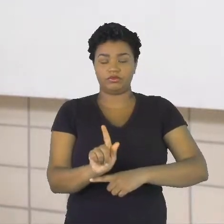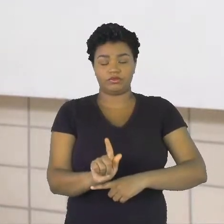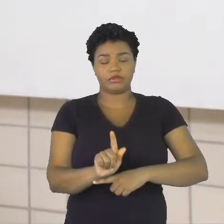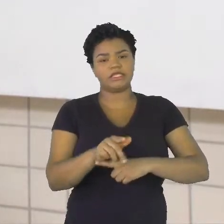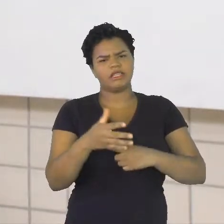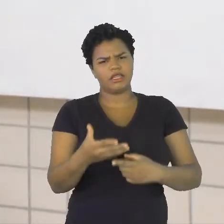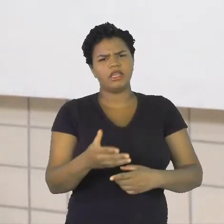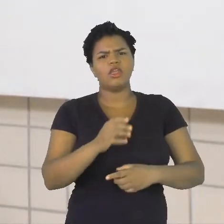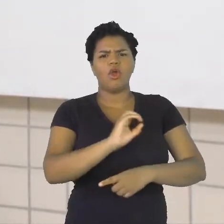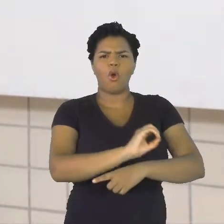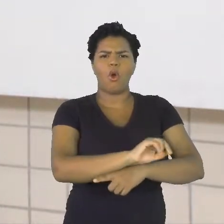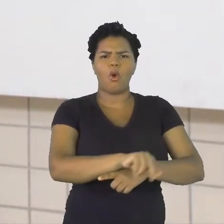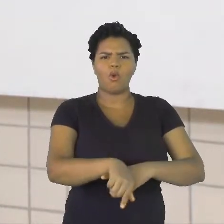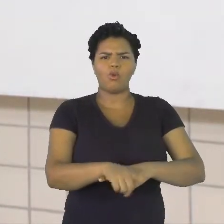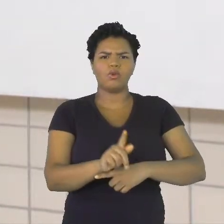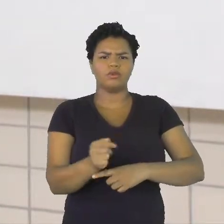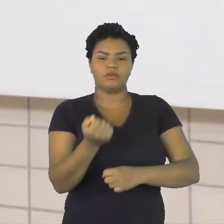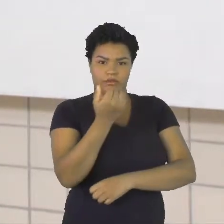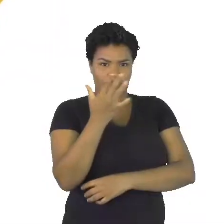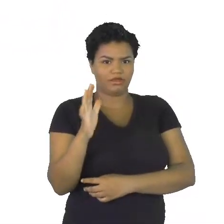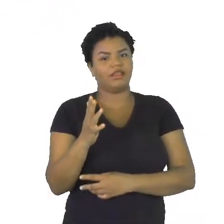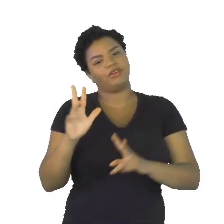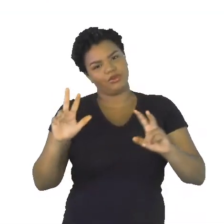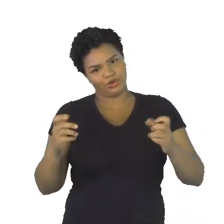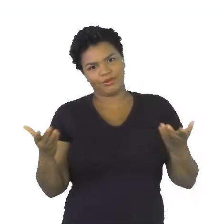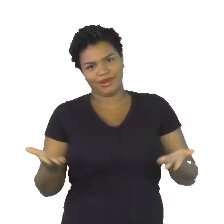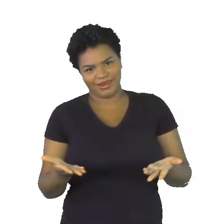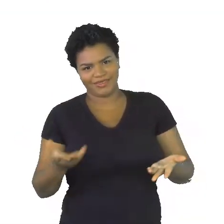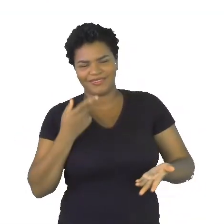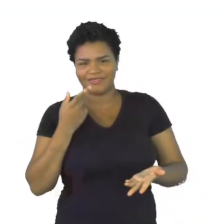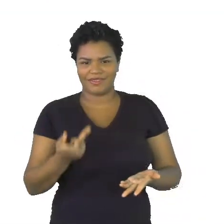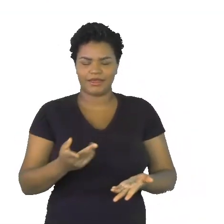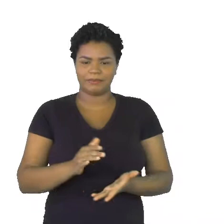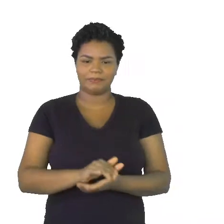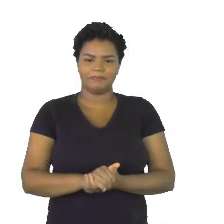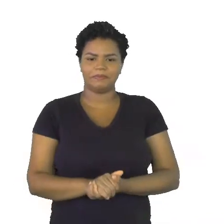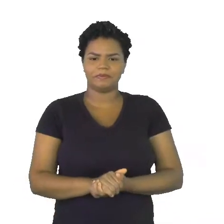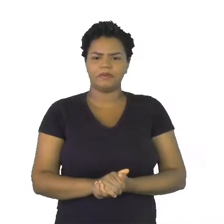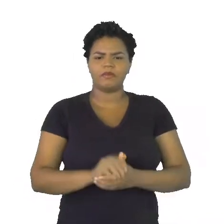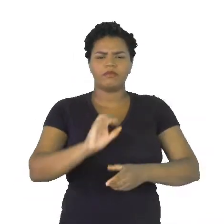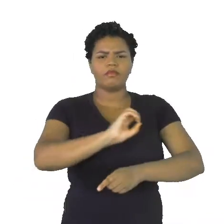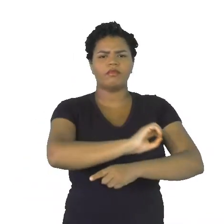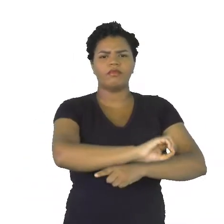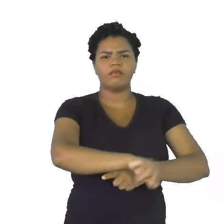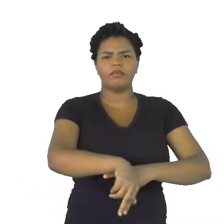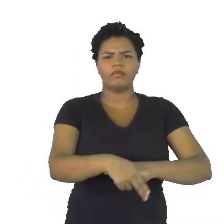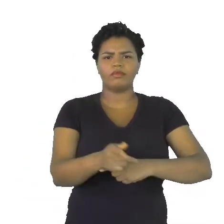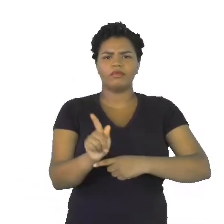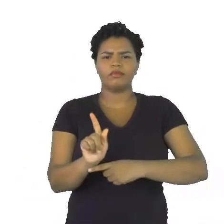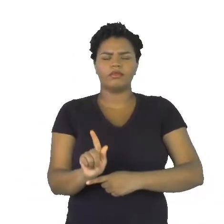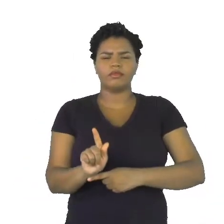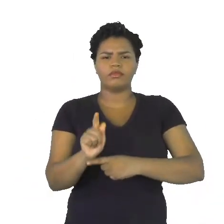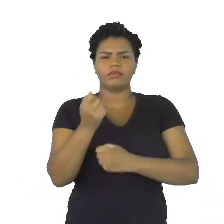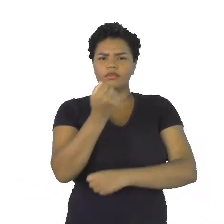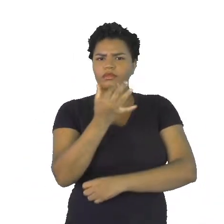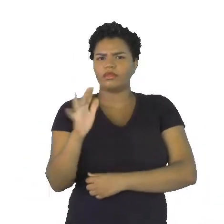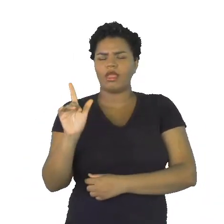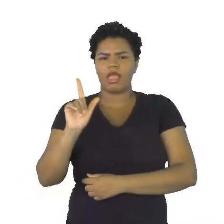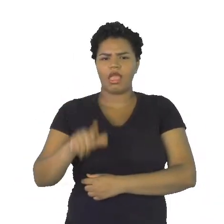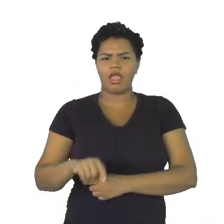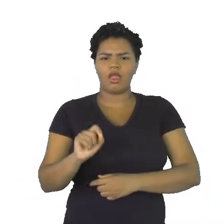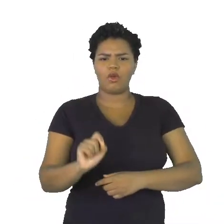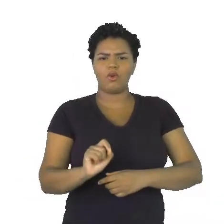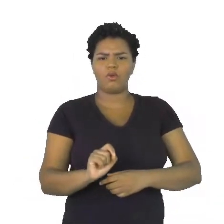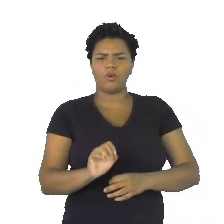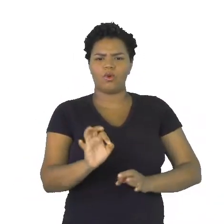vamos conversar agora, tá bom? Bom, o que são as ONGs ambientais? São organizações não